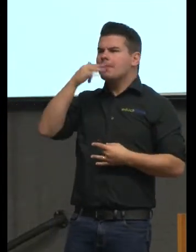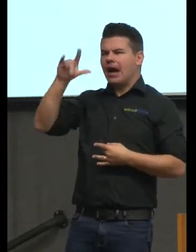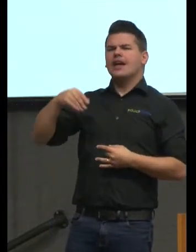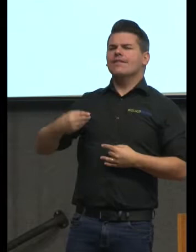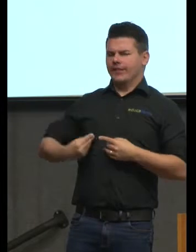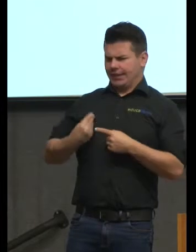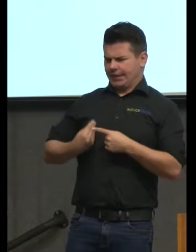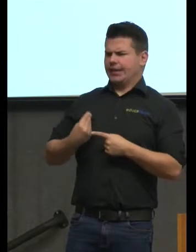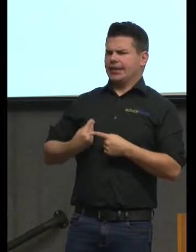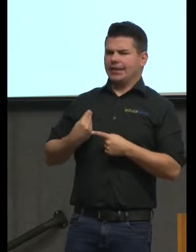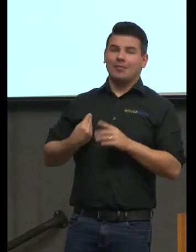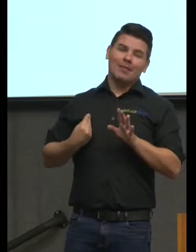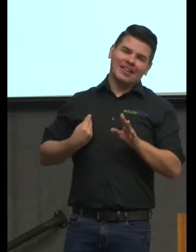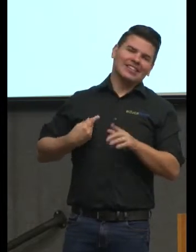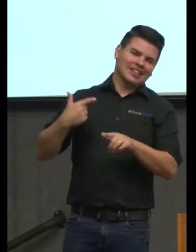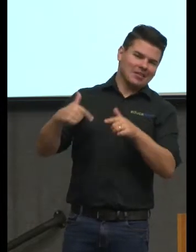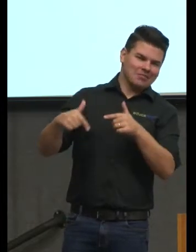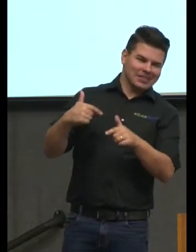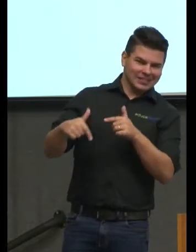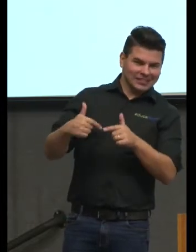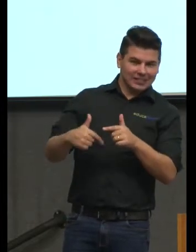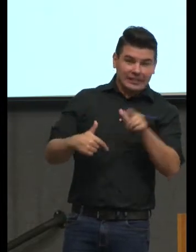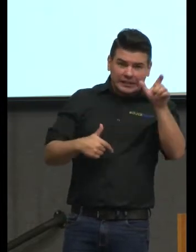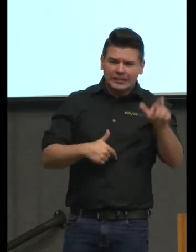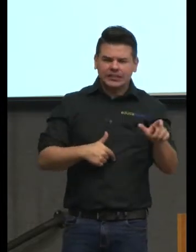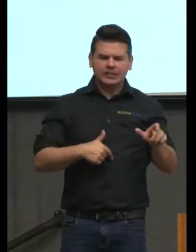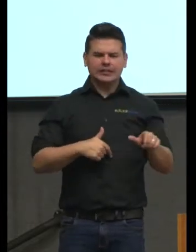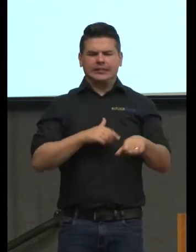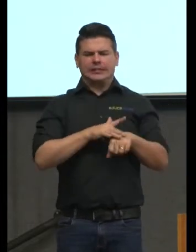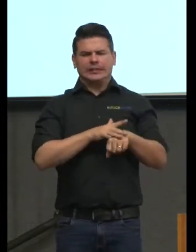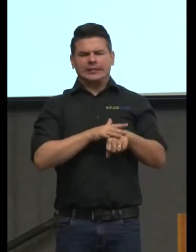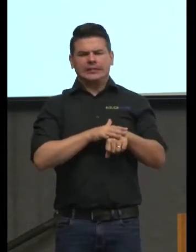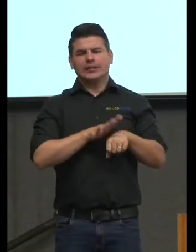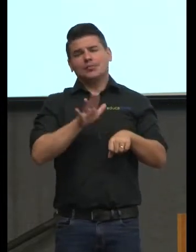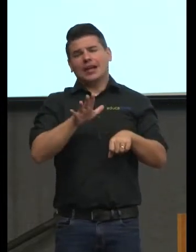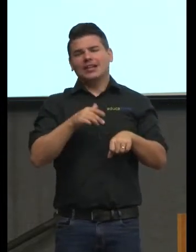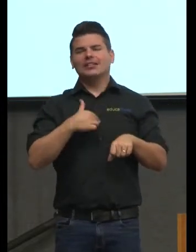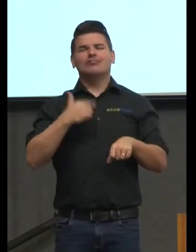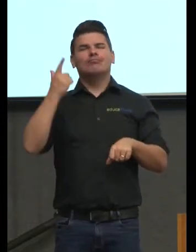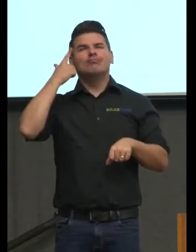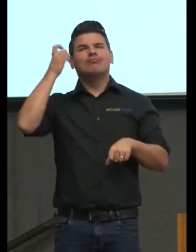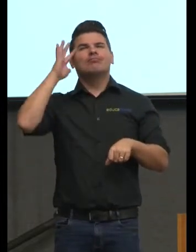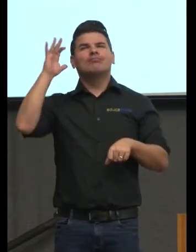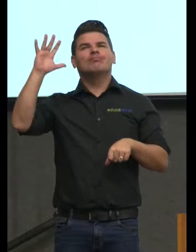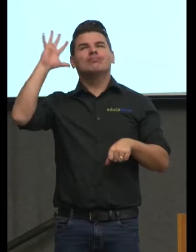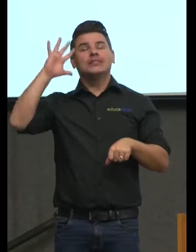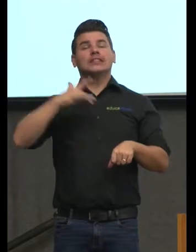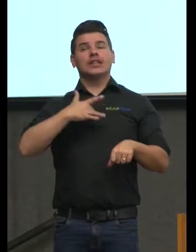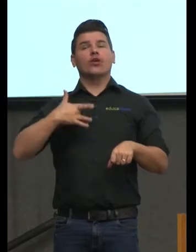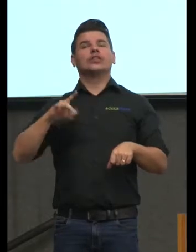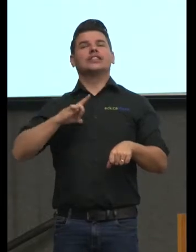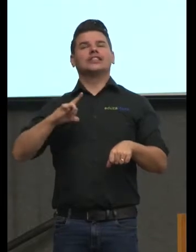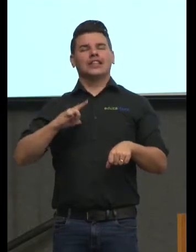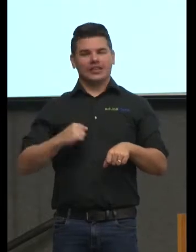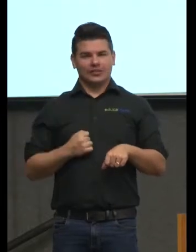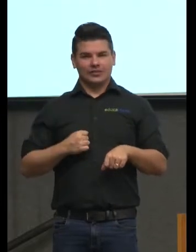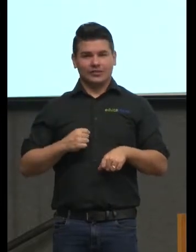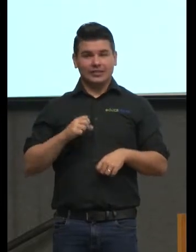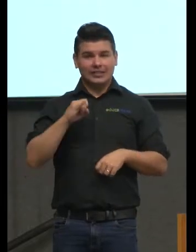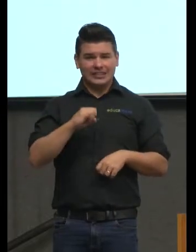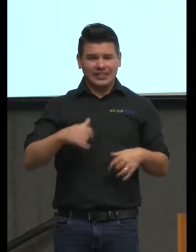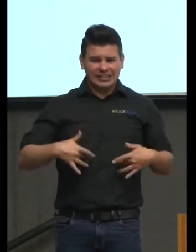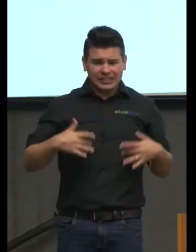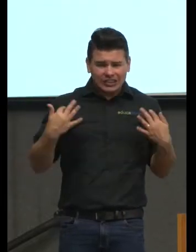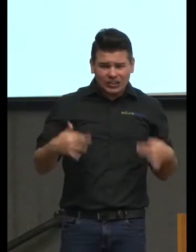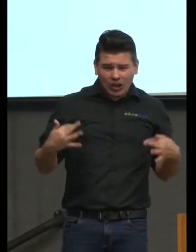se imaginando sadias quando elas estão doentes se imaginando felizes quando elas estão com